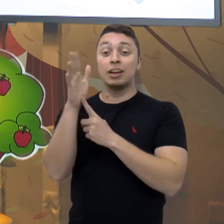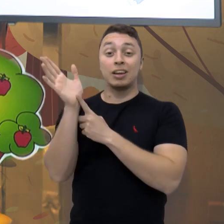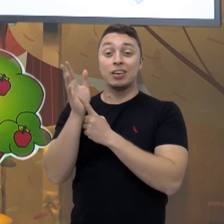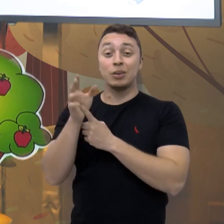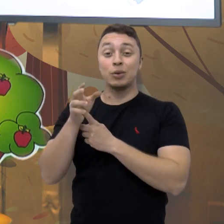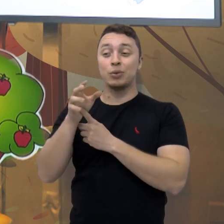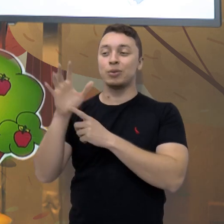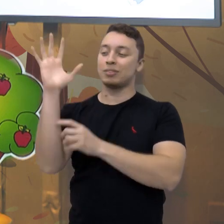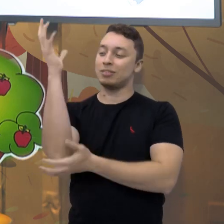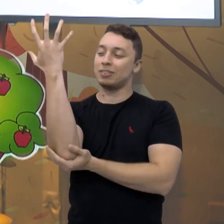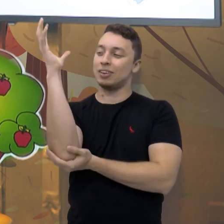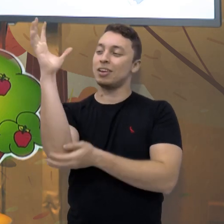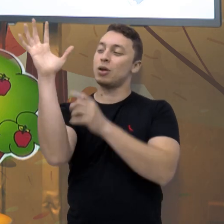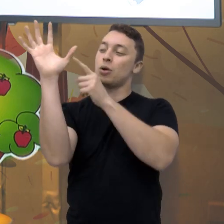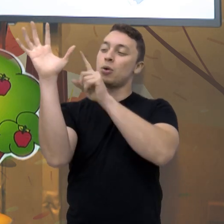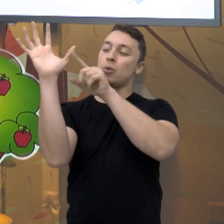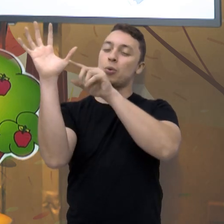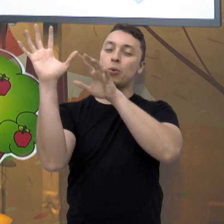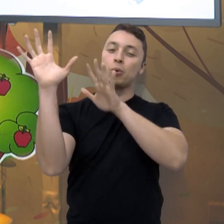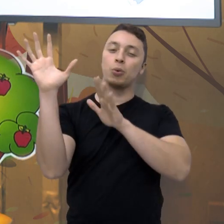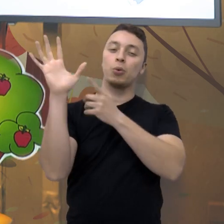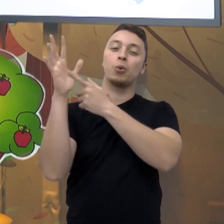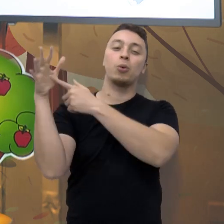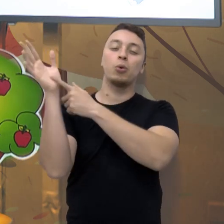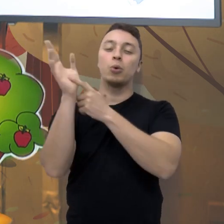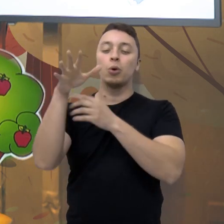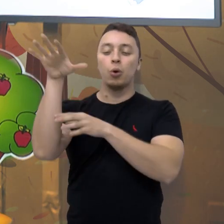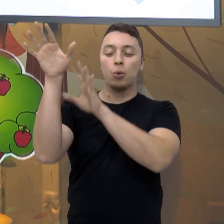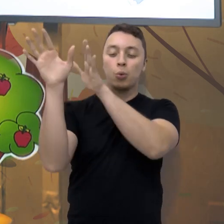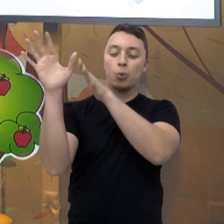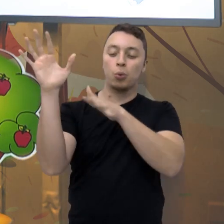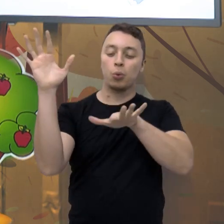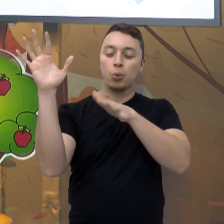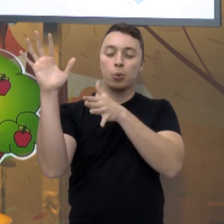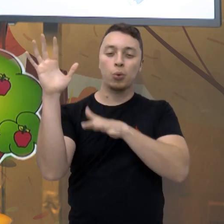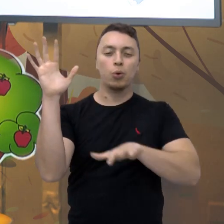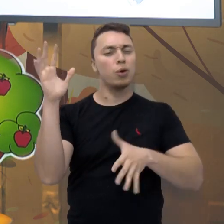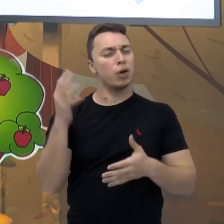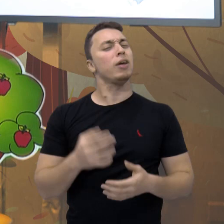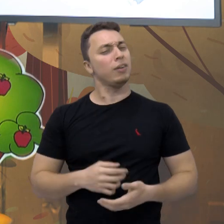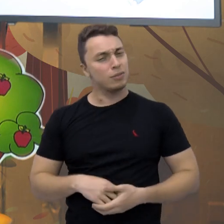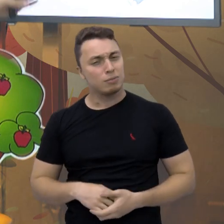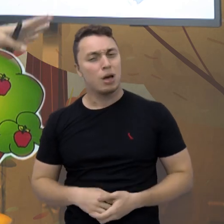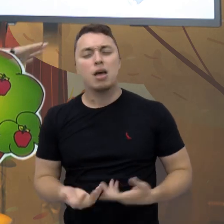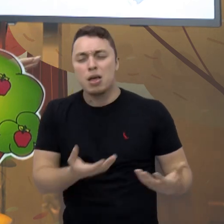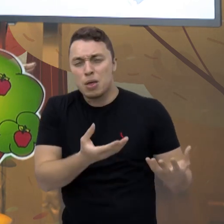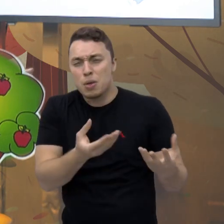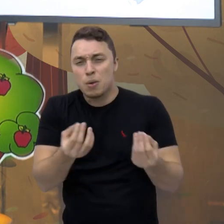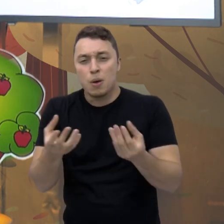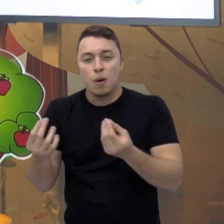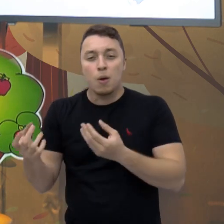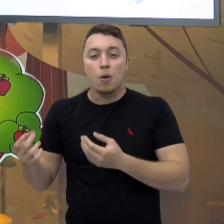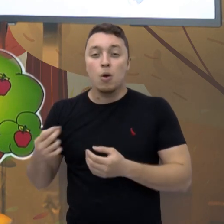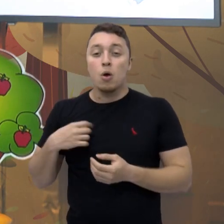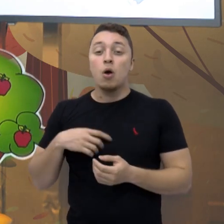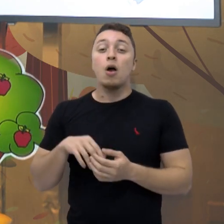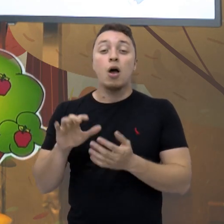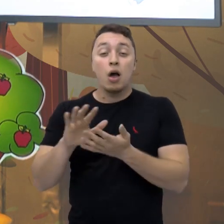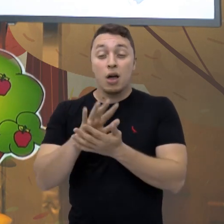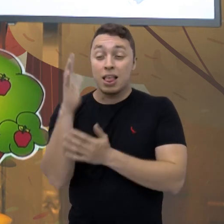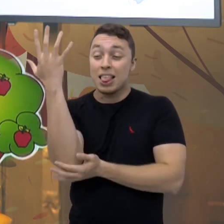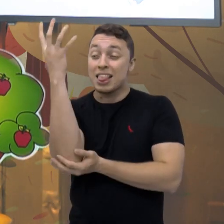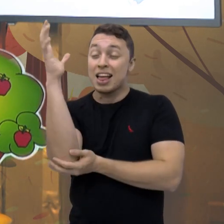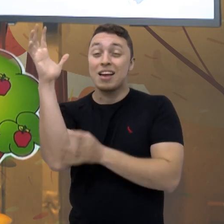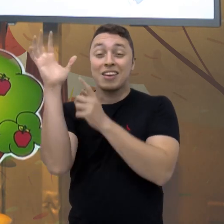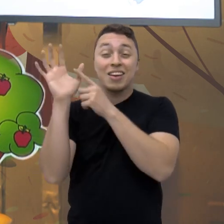caem das árvores, sabiam disso? Pois é, muitas vezes a árvore fica, olha, completamente sem folhas, mas